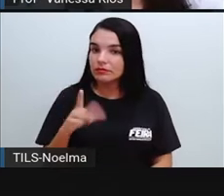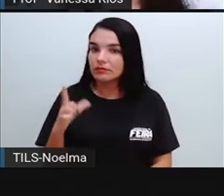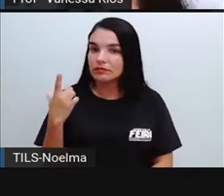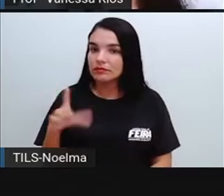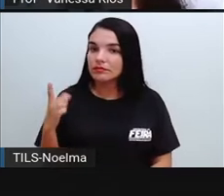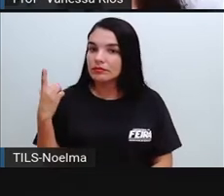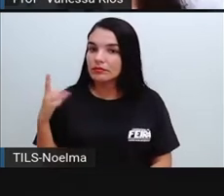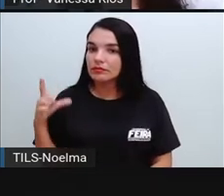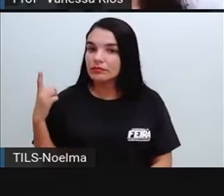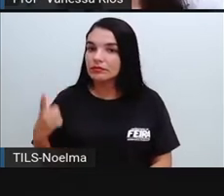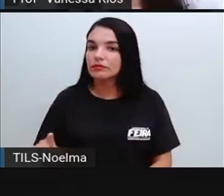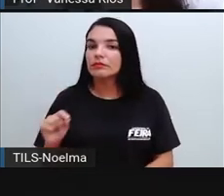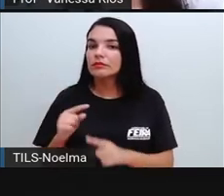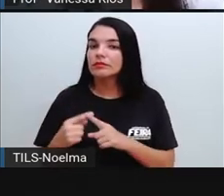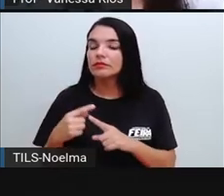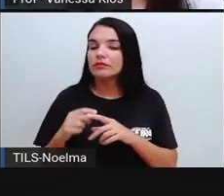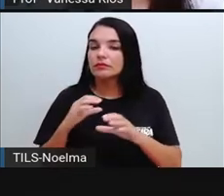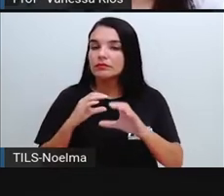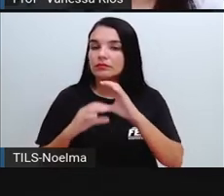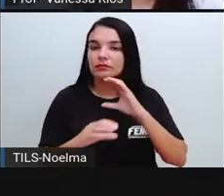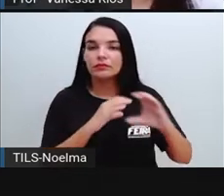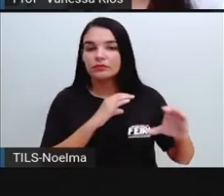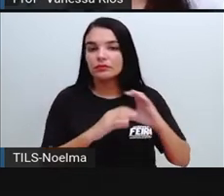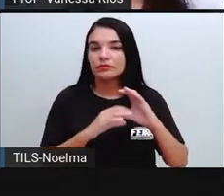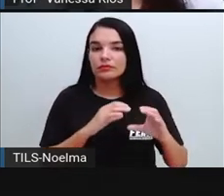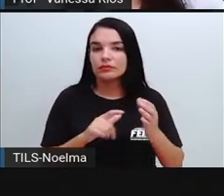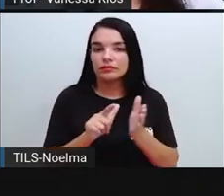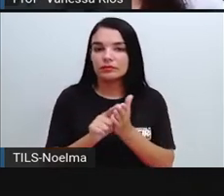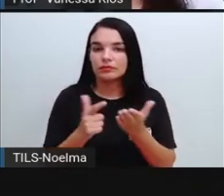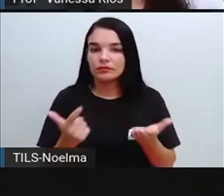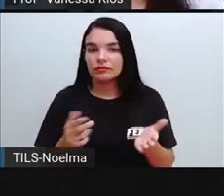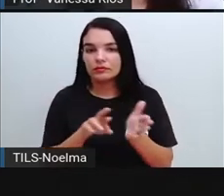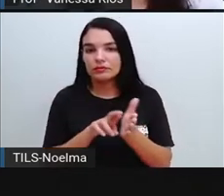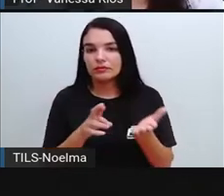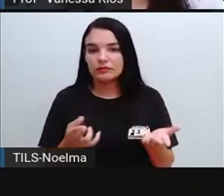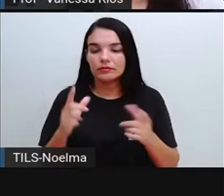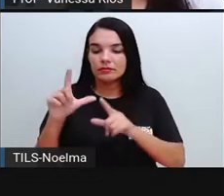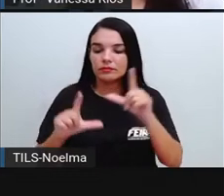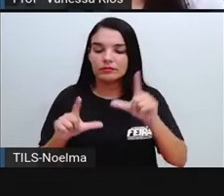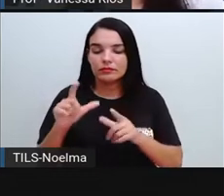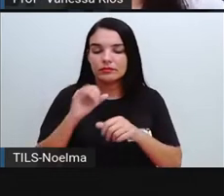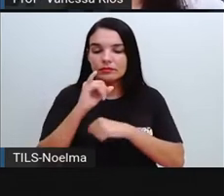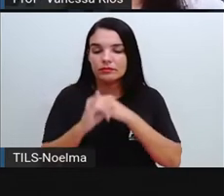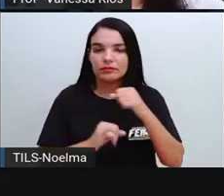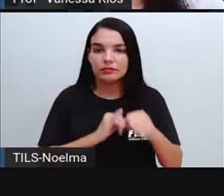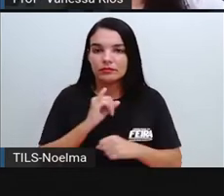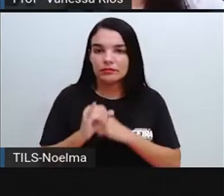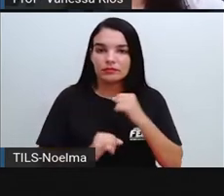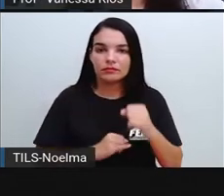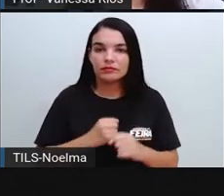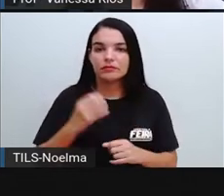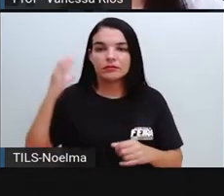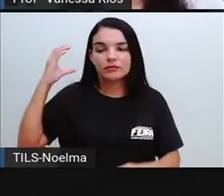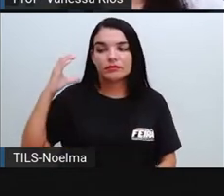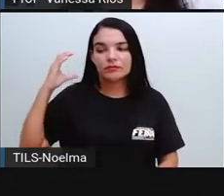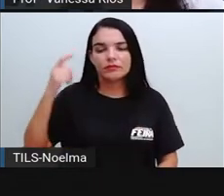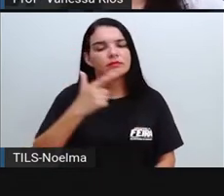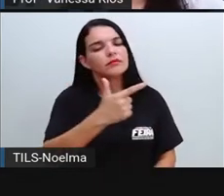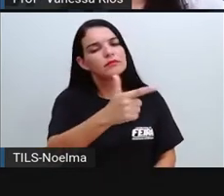veiculado nos meios de comunicação, como jornais, revistas, televisão, internet, rádio,